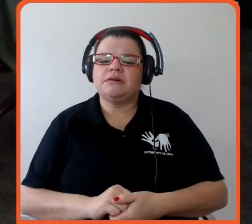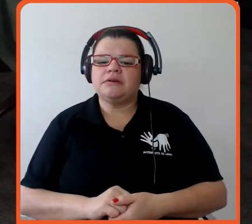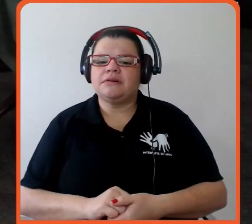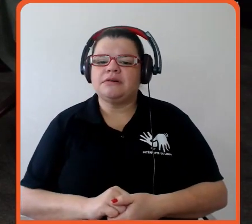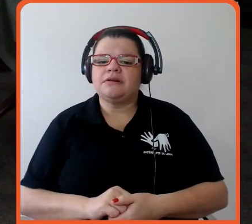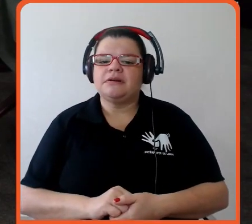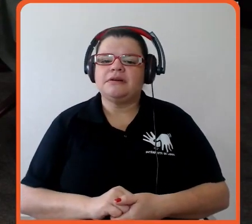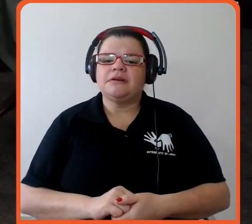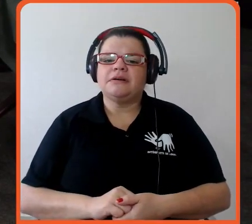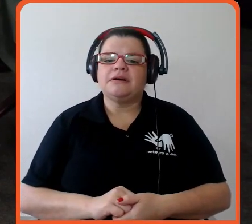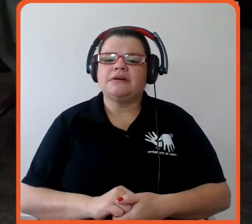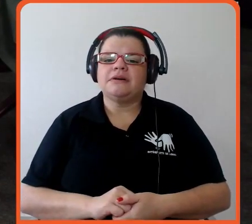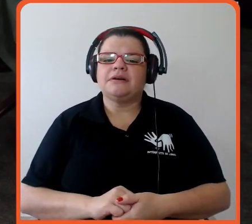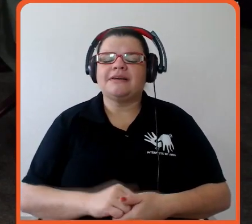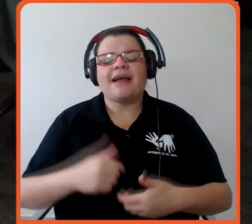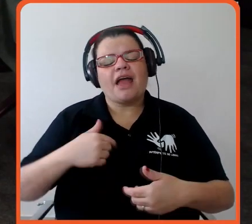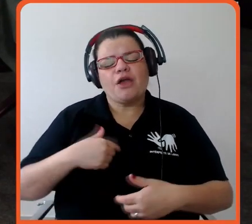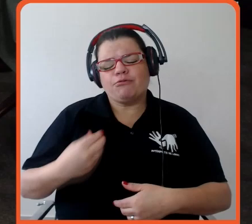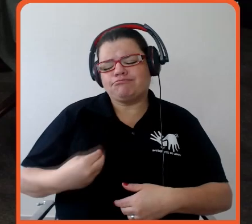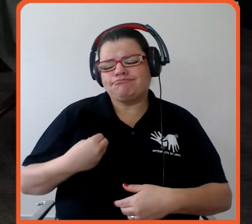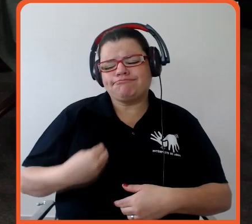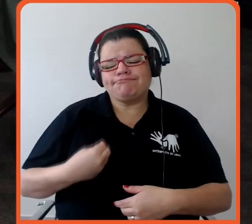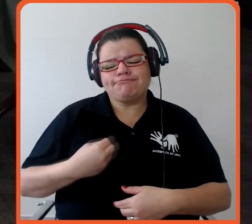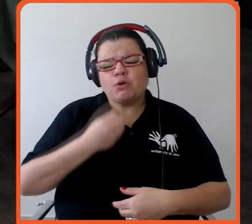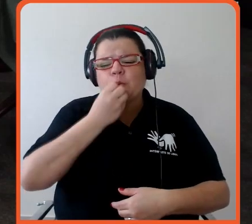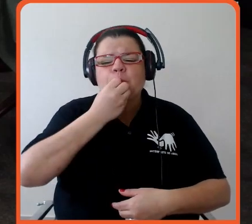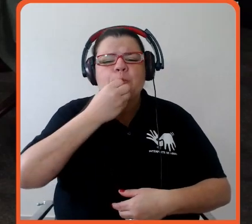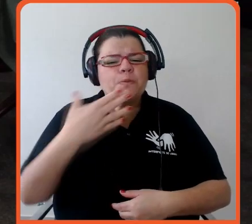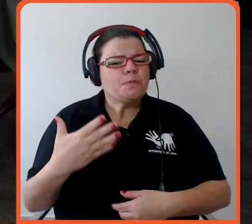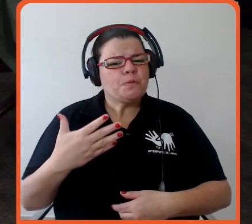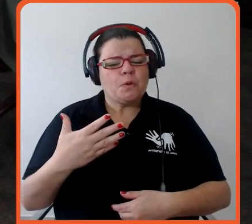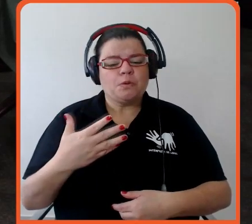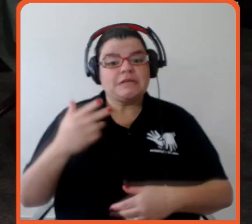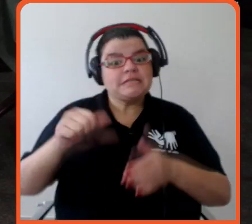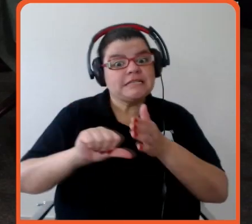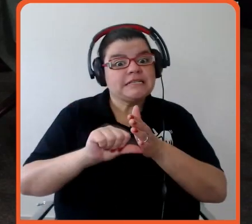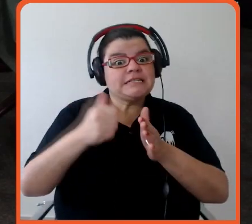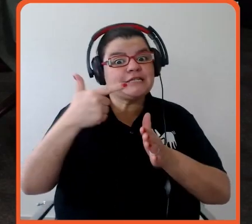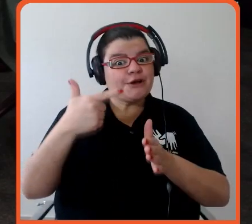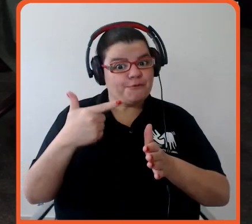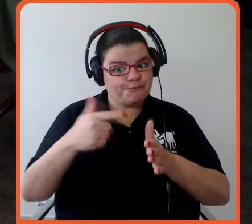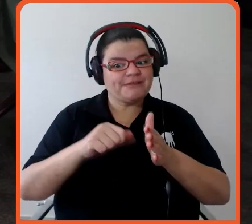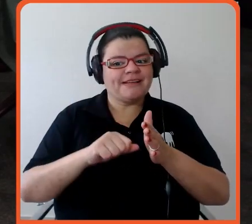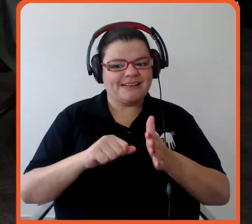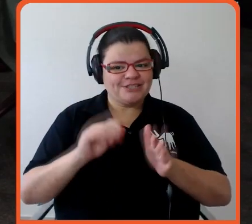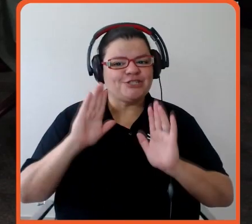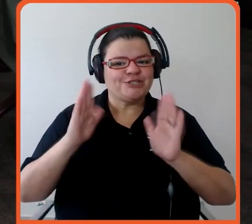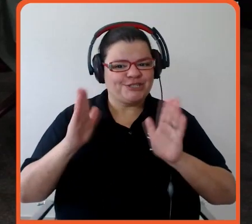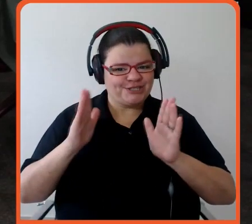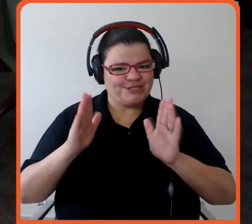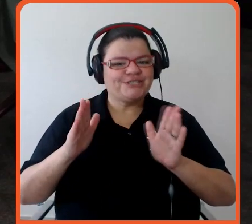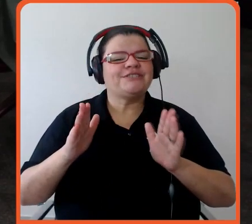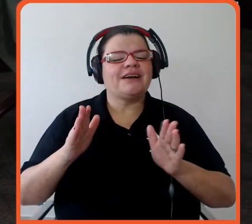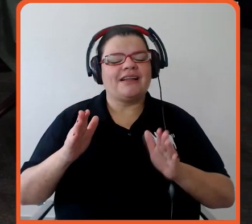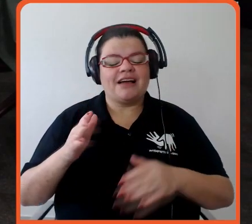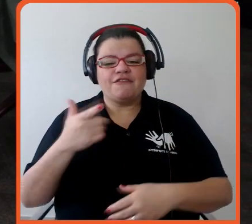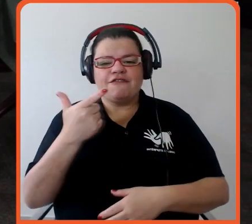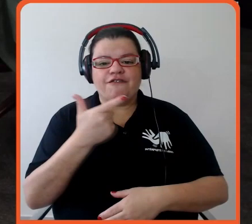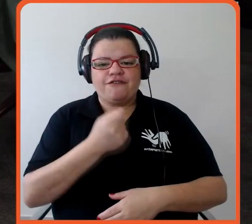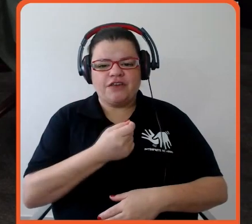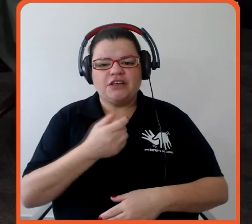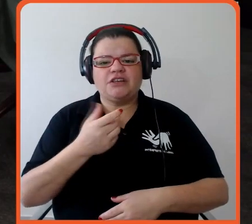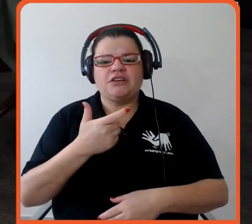uma honra estar lá pela segunda vez, né? Nós fizemos o lançamento aí do nosso plano 2030 de ESG,